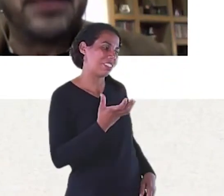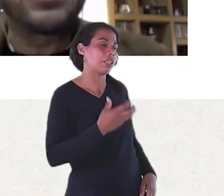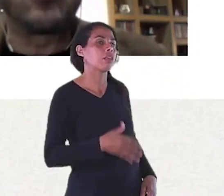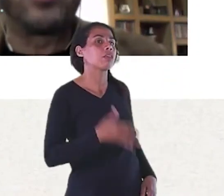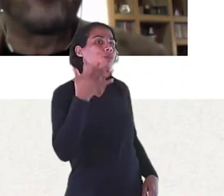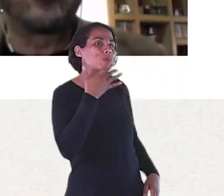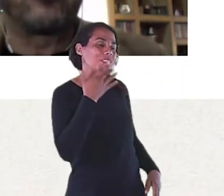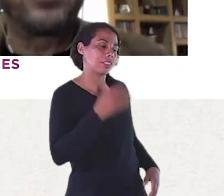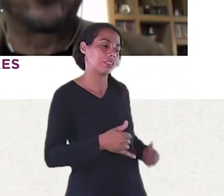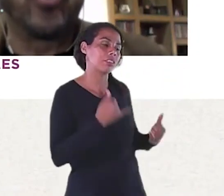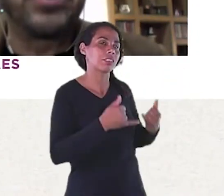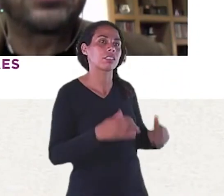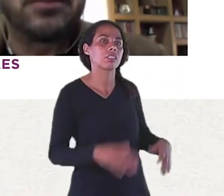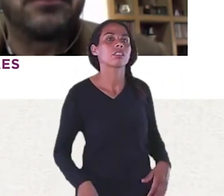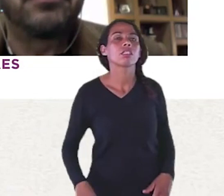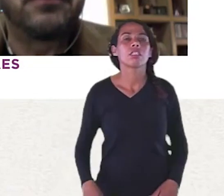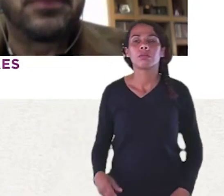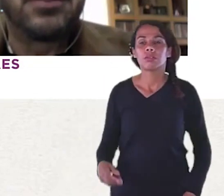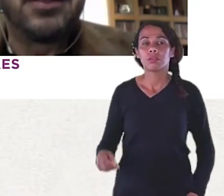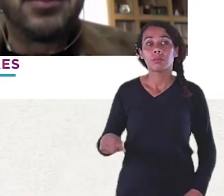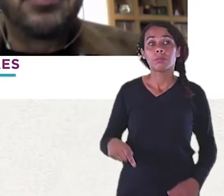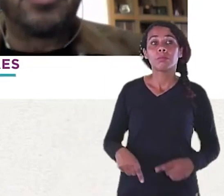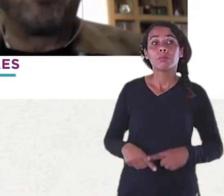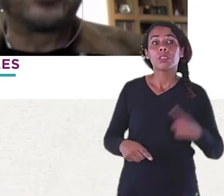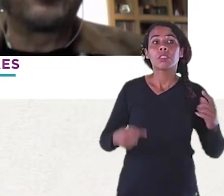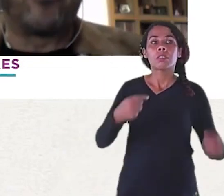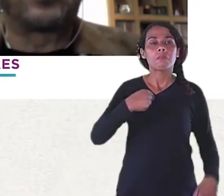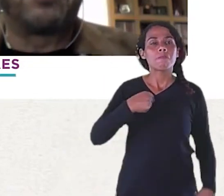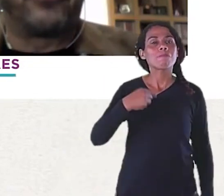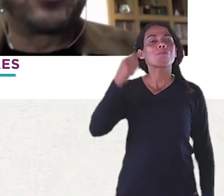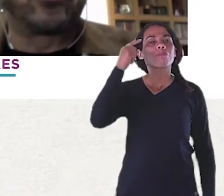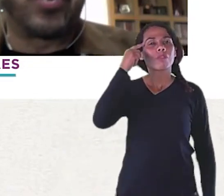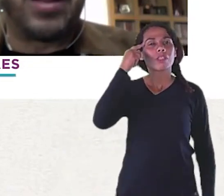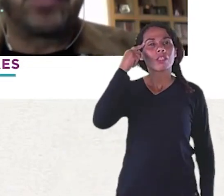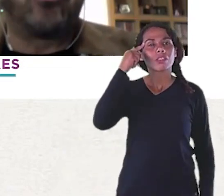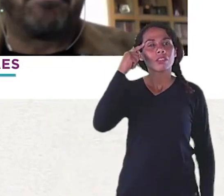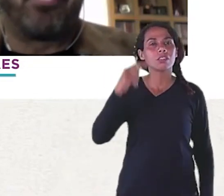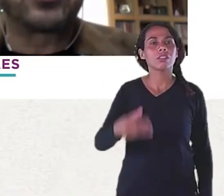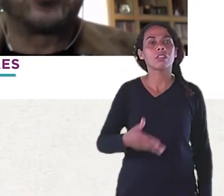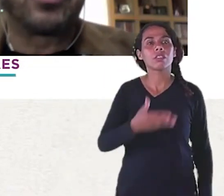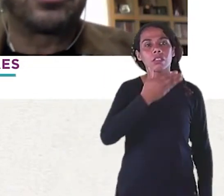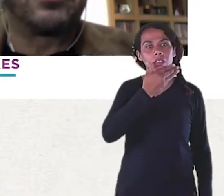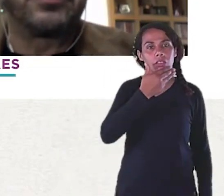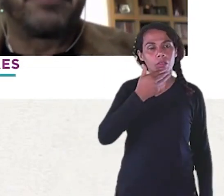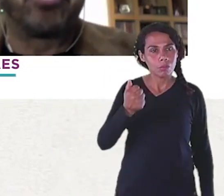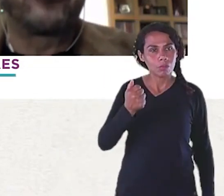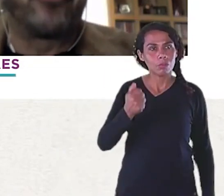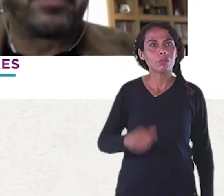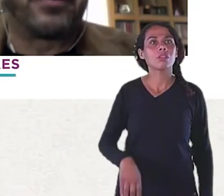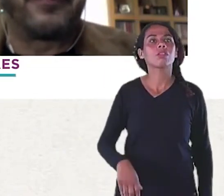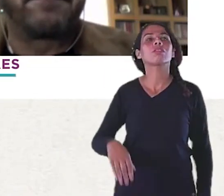Milão E foi em 92 Depois eu voltei Para fazer o doutorado Pós-doc Depois eu fui Para